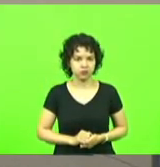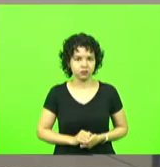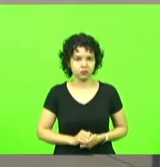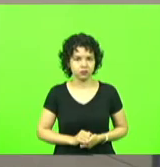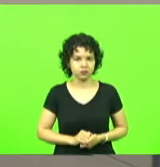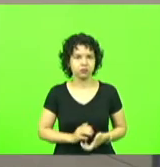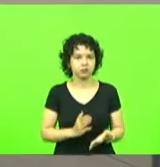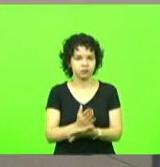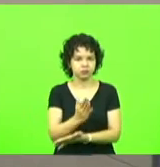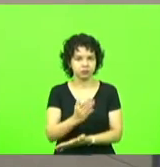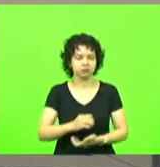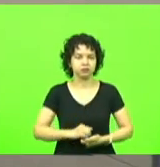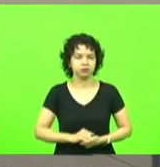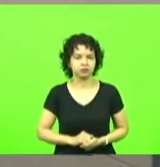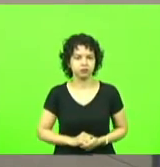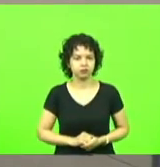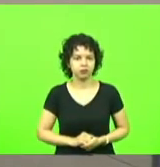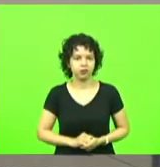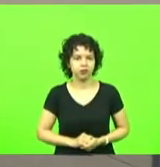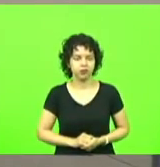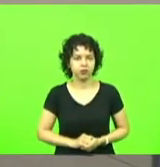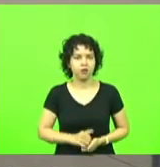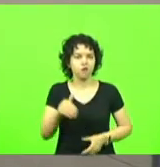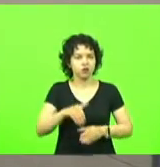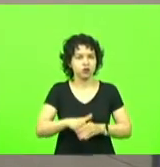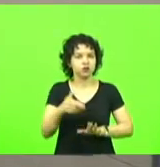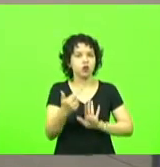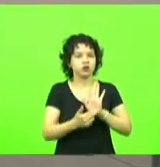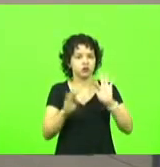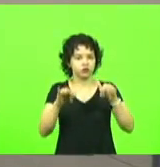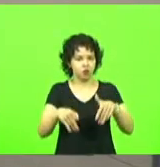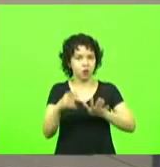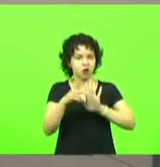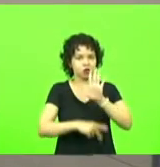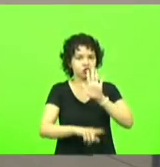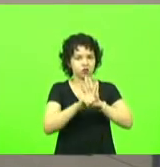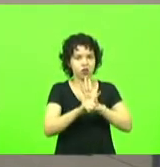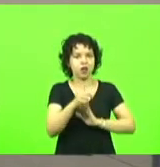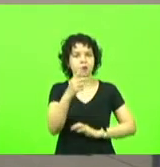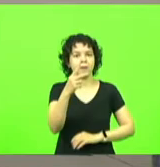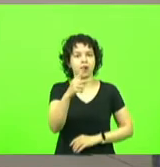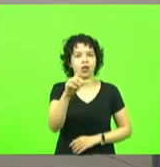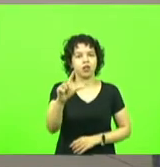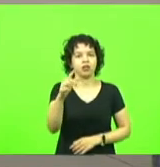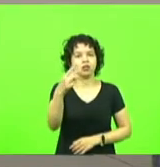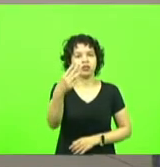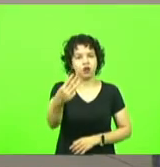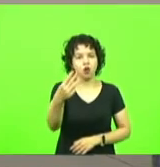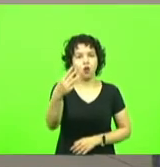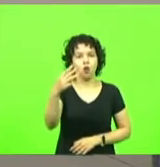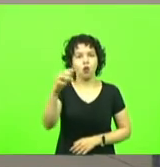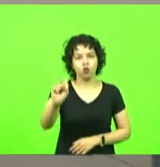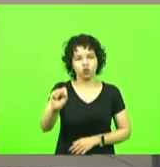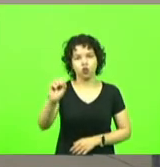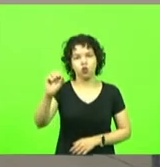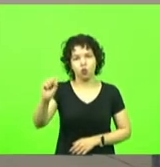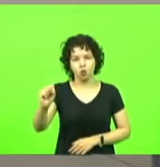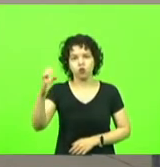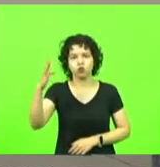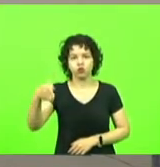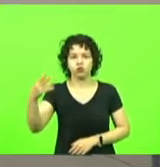aprovado votação e redação final projeto de lei número PL 388 de 2021